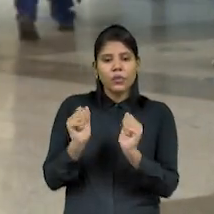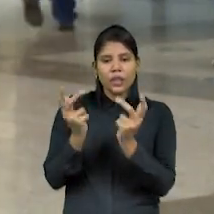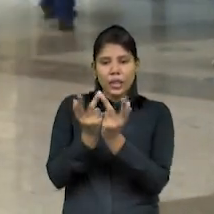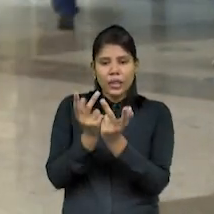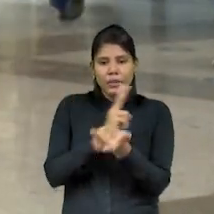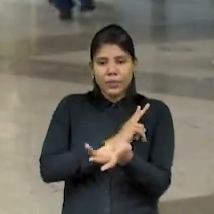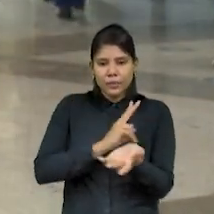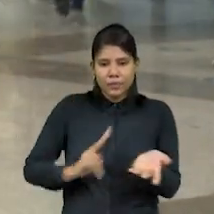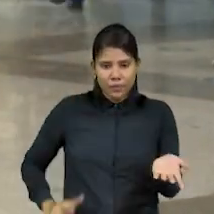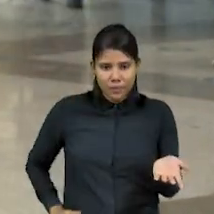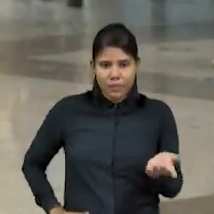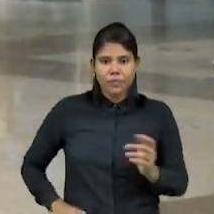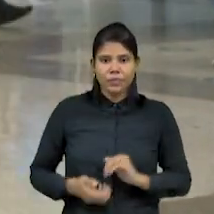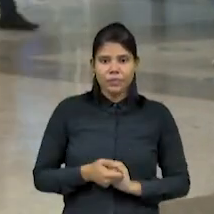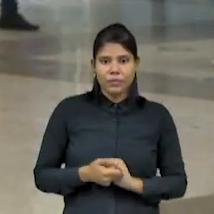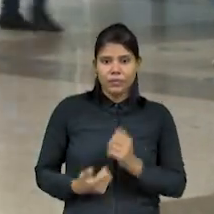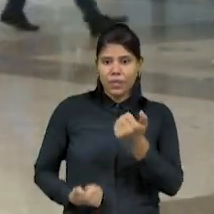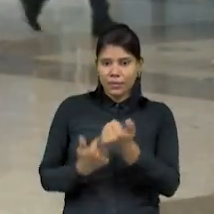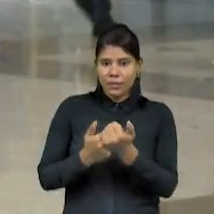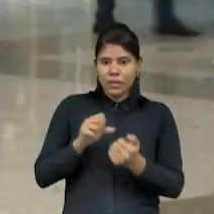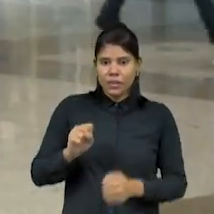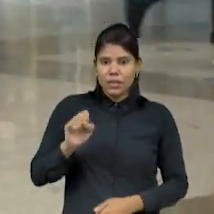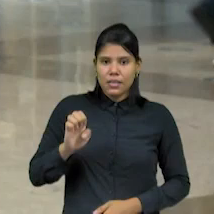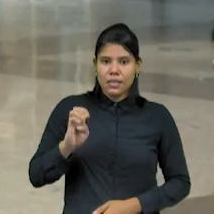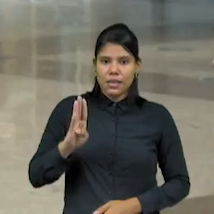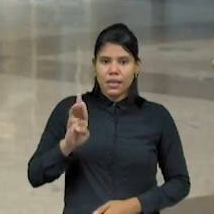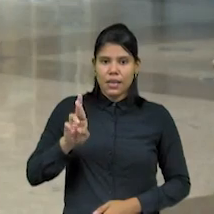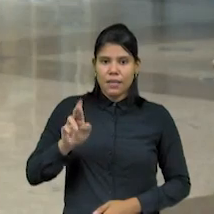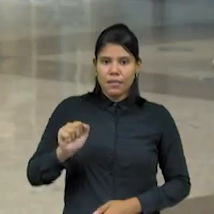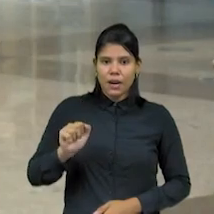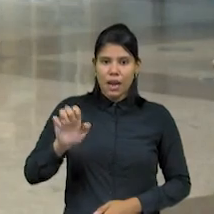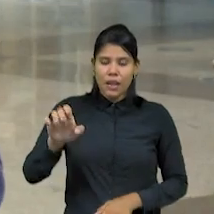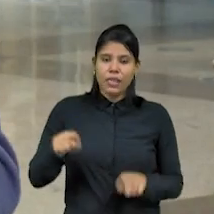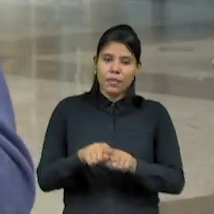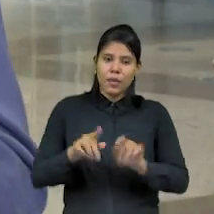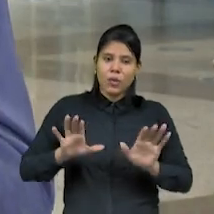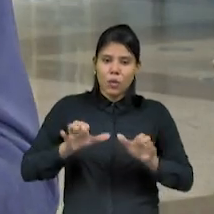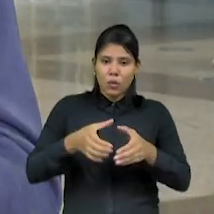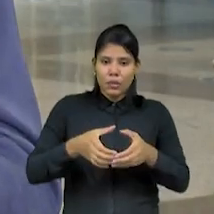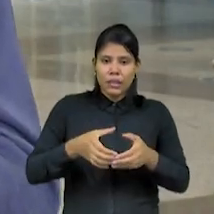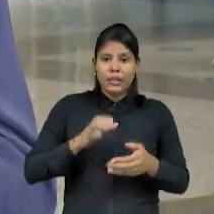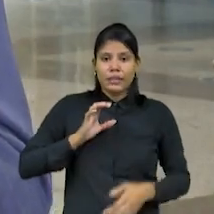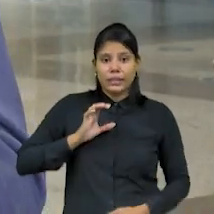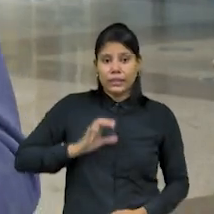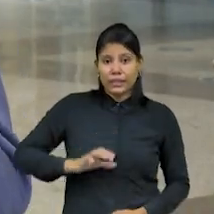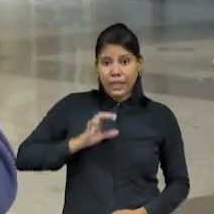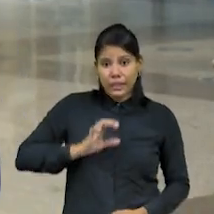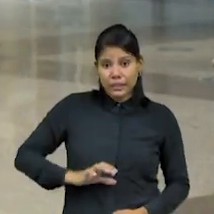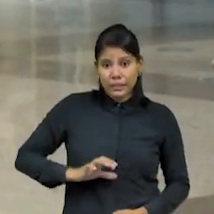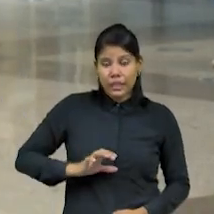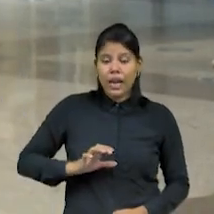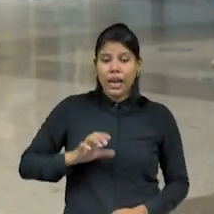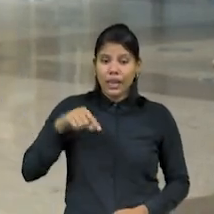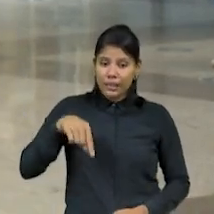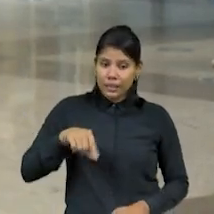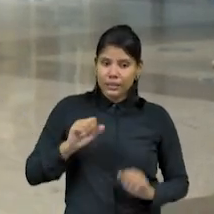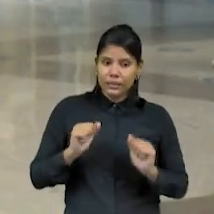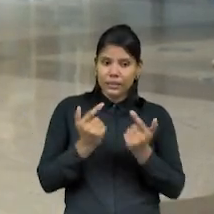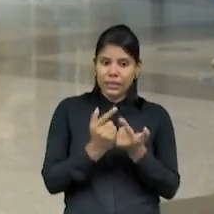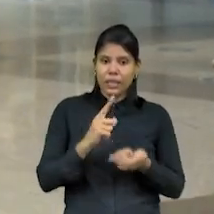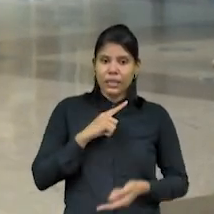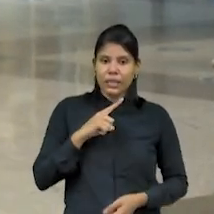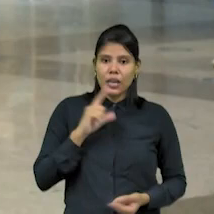SEBRAE e também aqui do Comitê de Cidadania, da Assembleia Legislativa, e visa exatamente